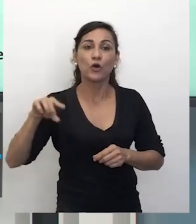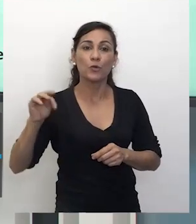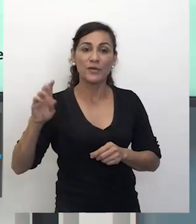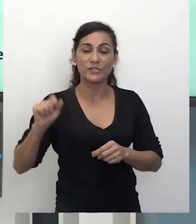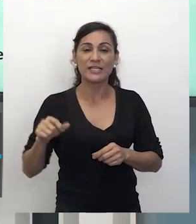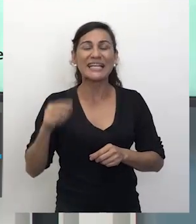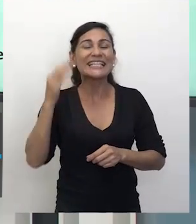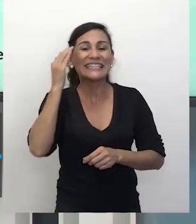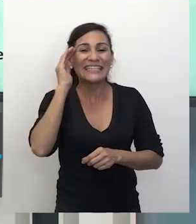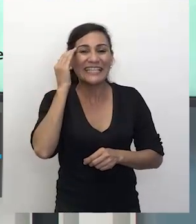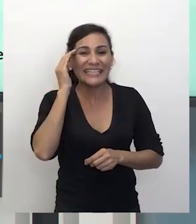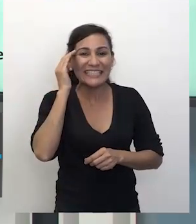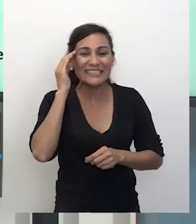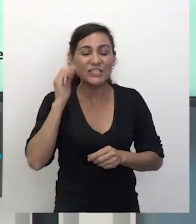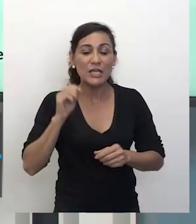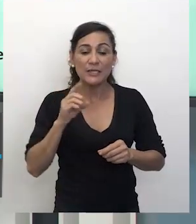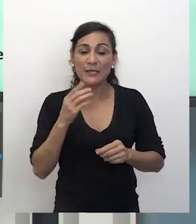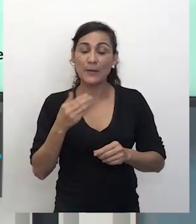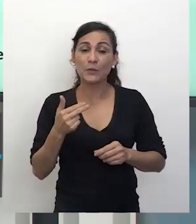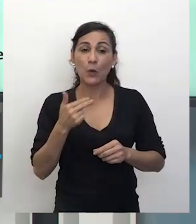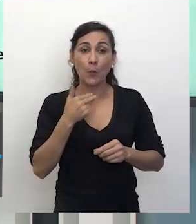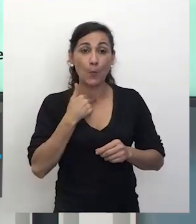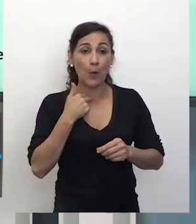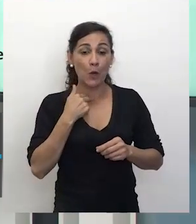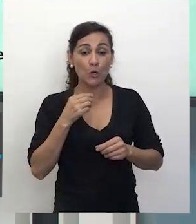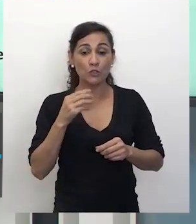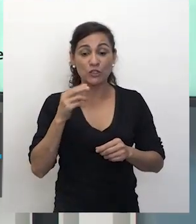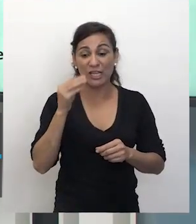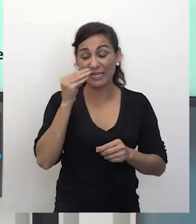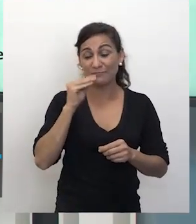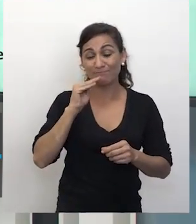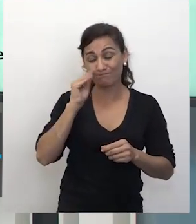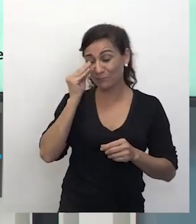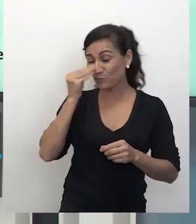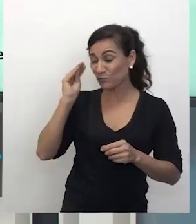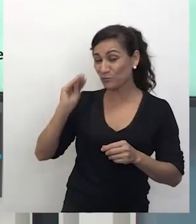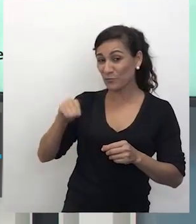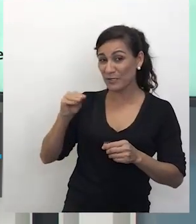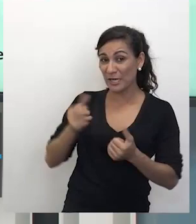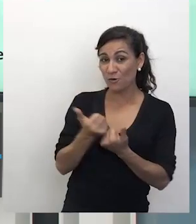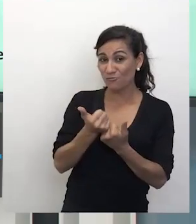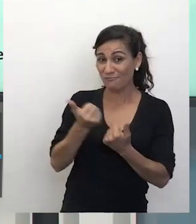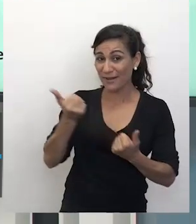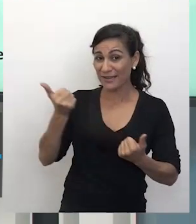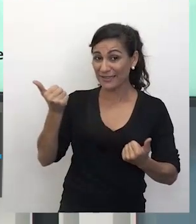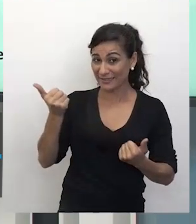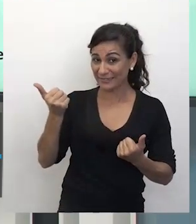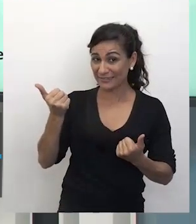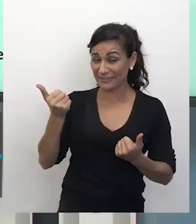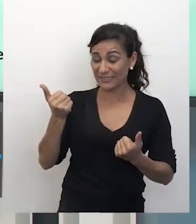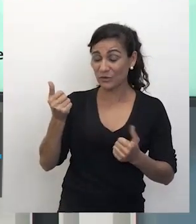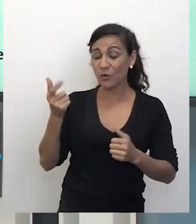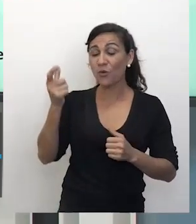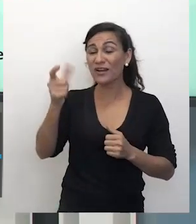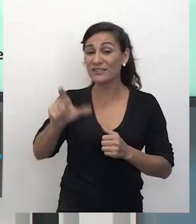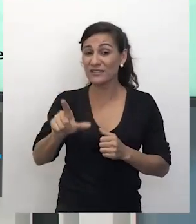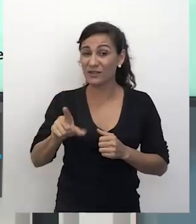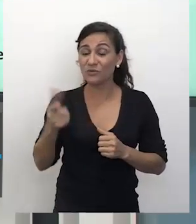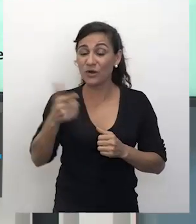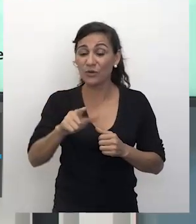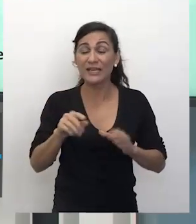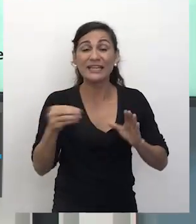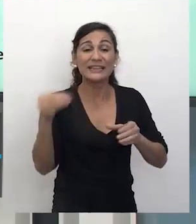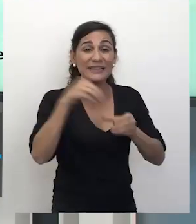tende a gerar um impedimento, uma negação, uma hierarquia em relação ao outro. Dentro da